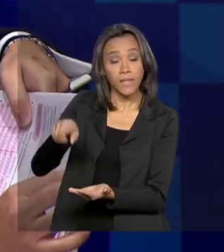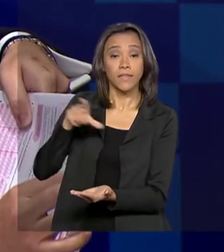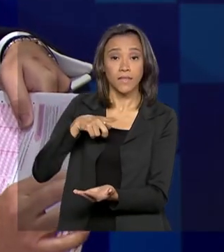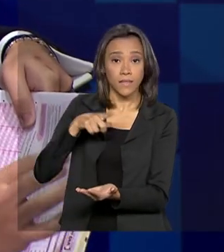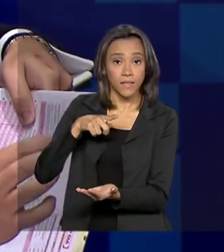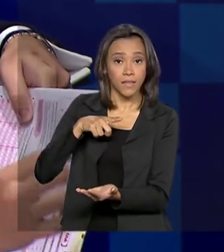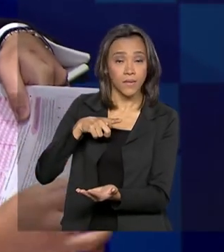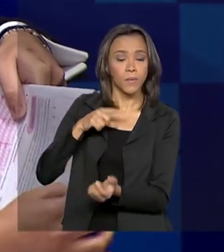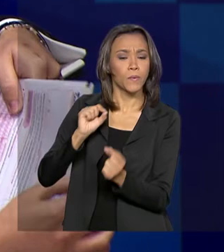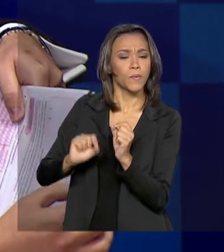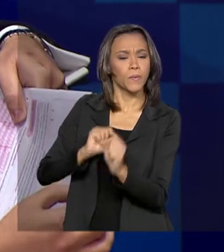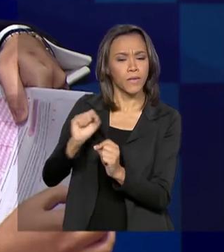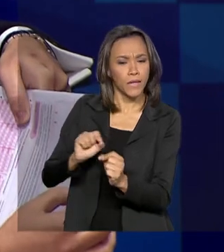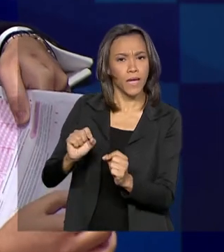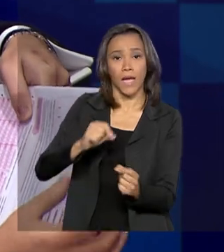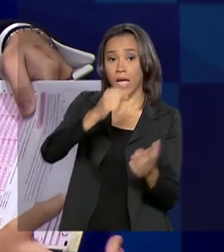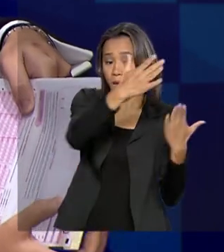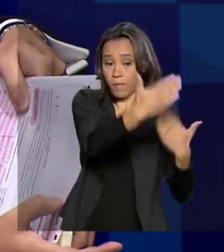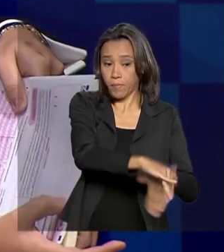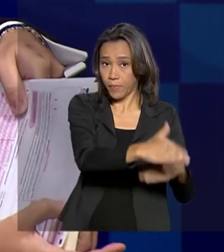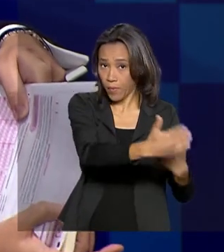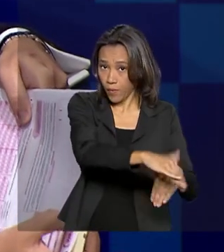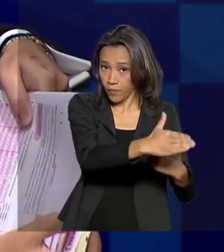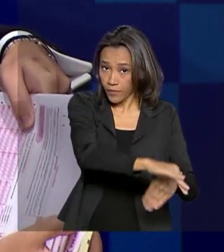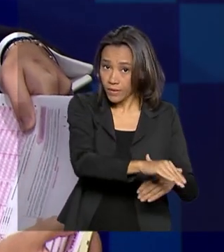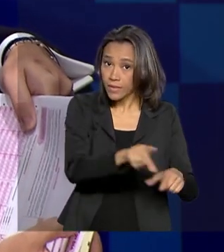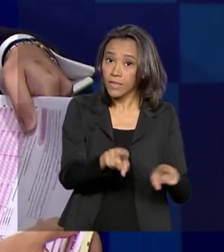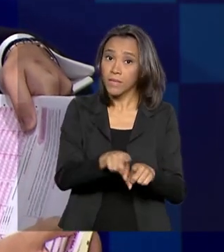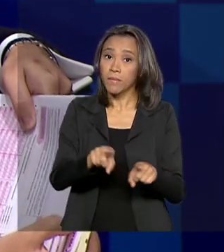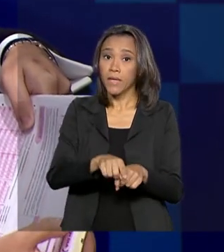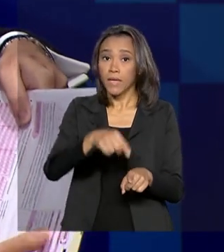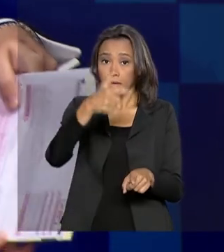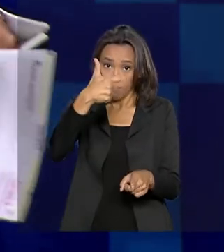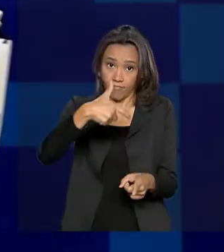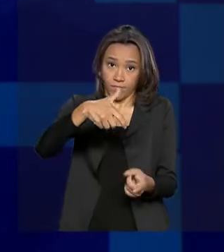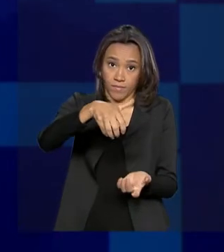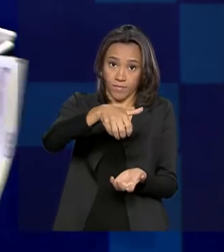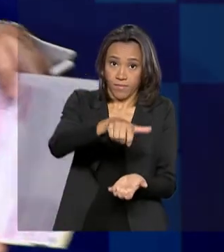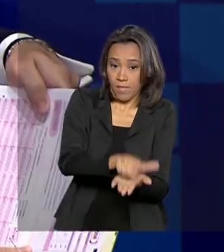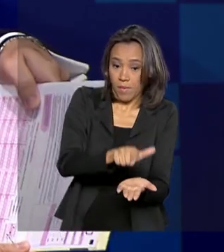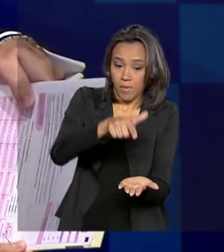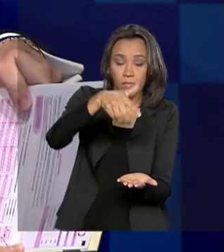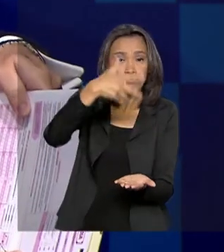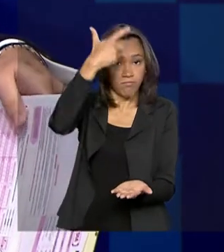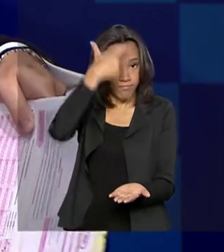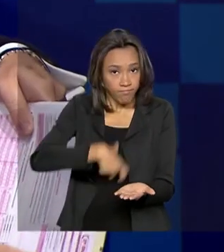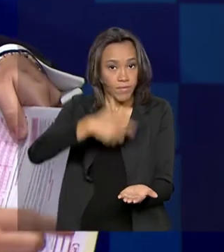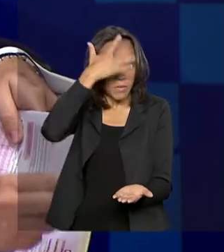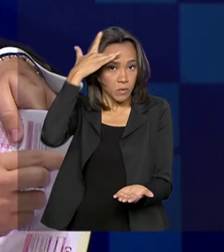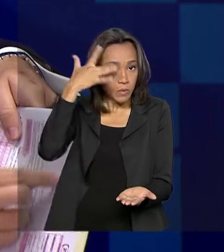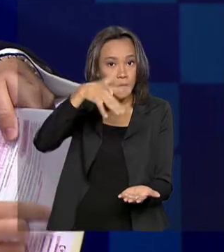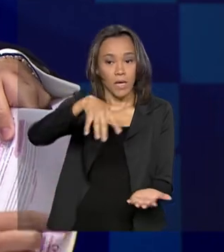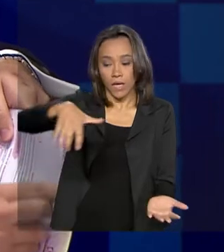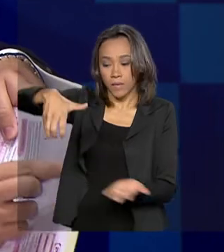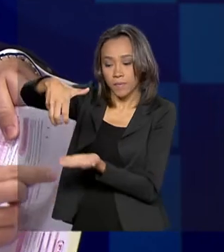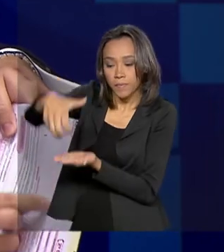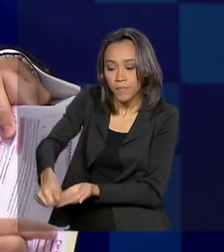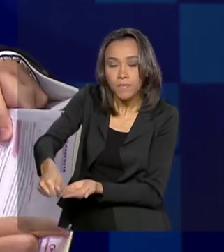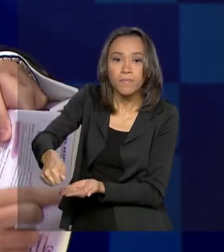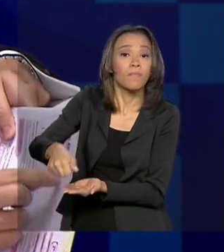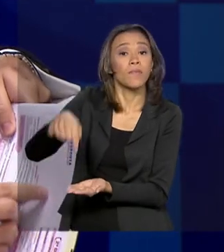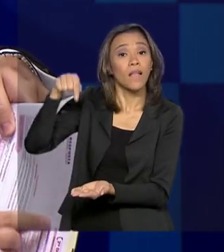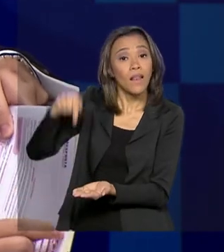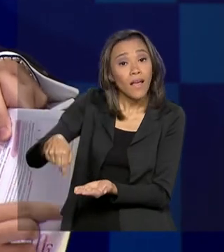associação entre a prova e o participante. Nesse processamento na gráfica foi onde